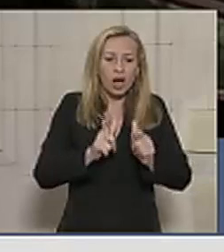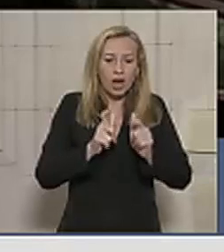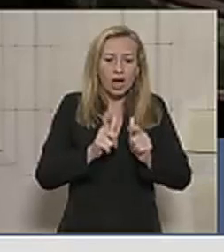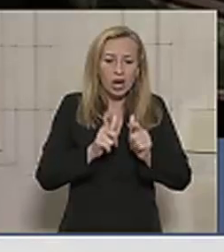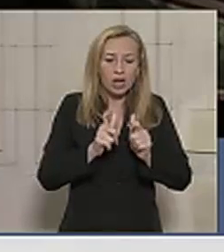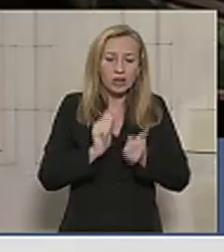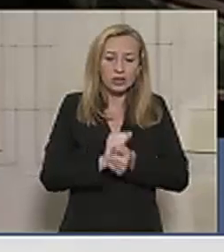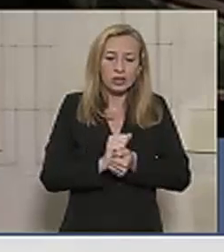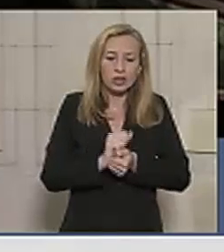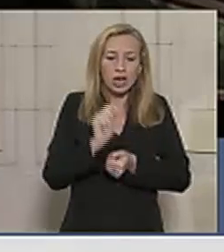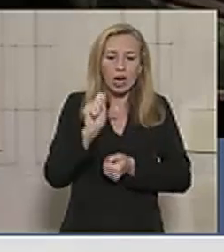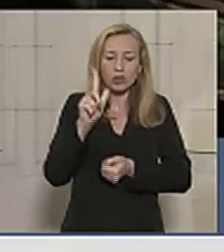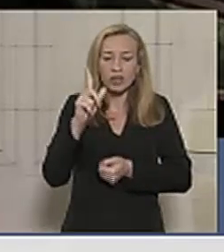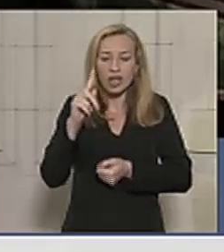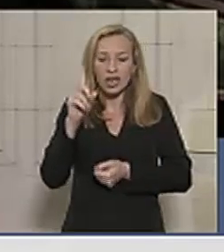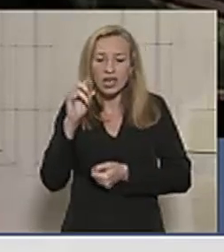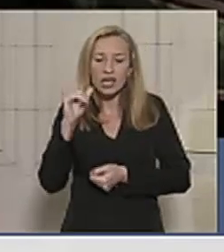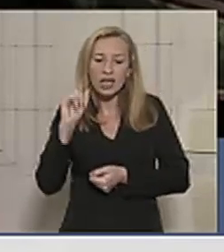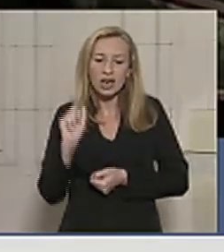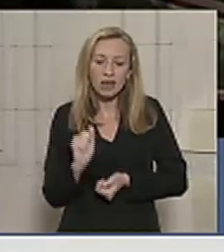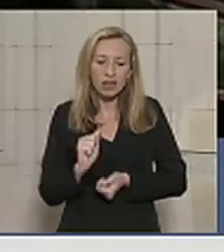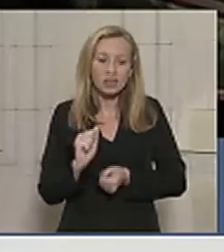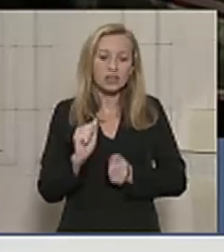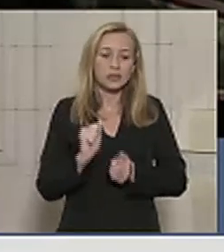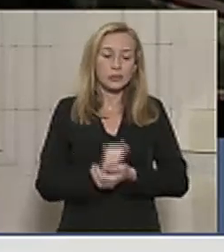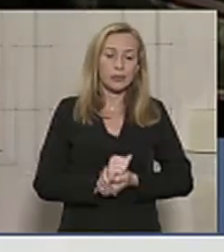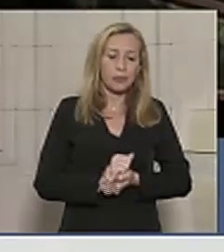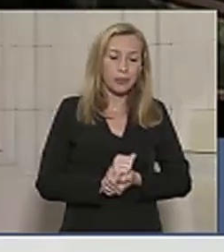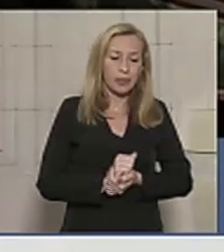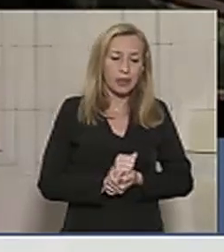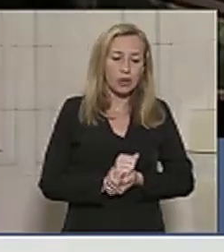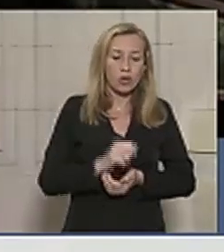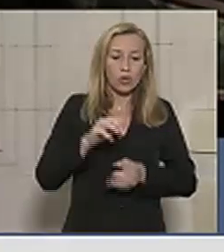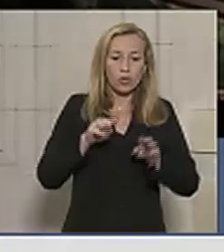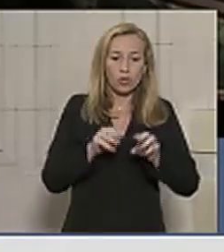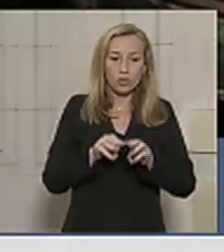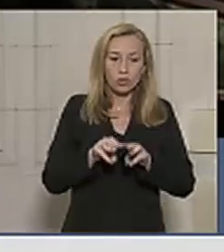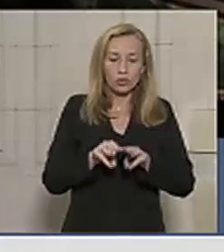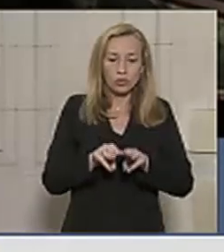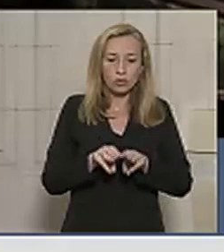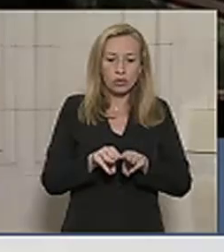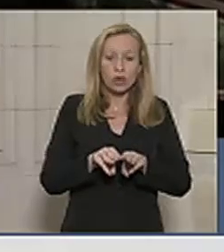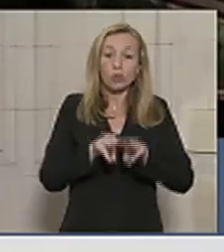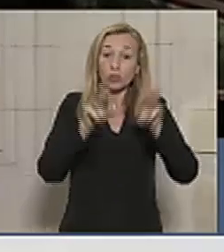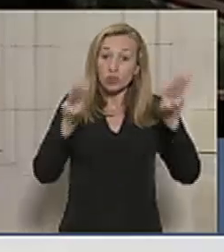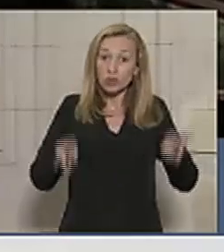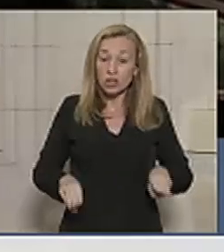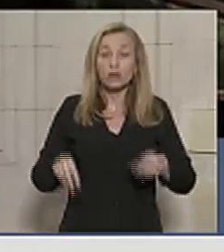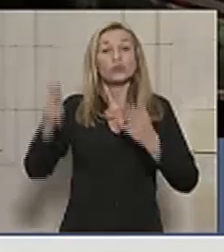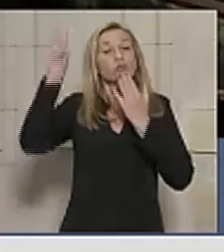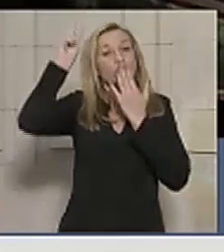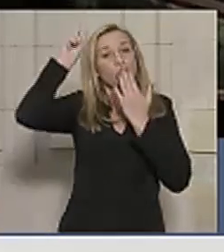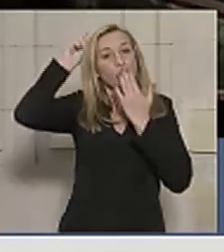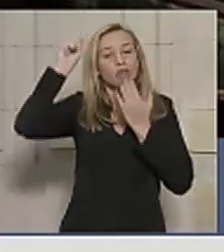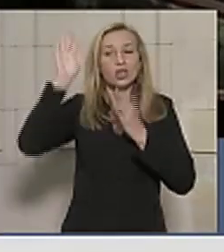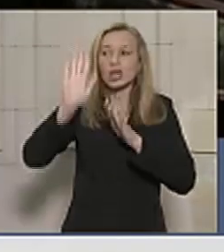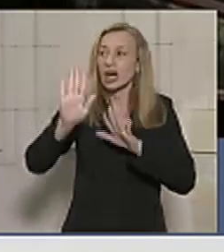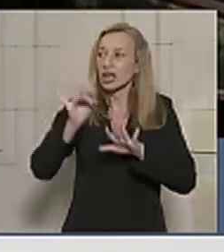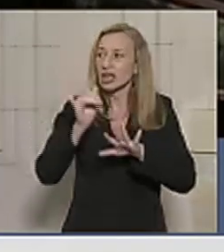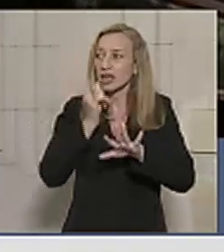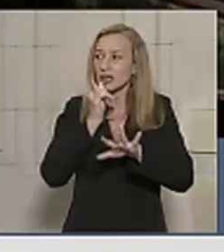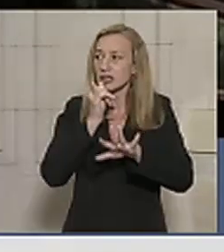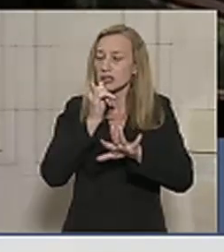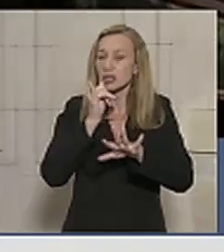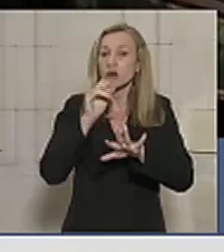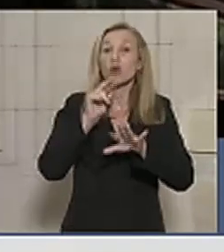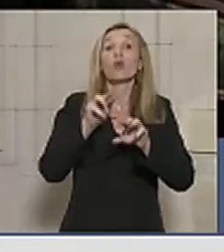suposta aldeia Maracanã, que foi exatamente o Museu do Índio. Ali, aliás, que é exatamente